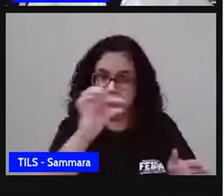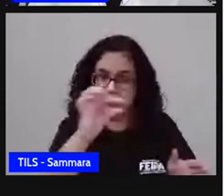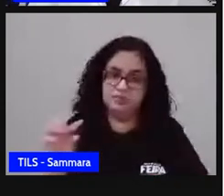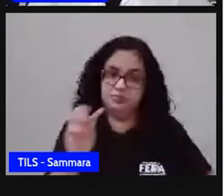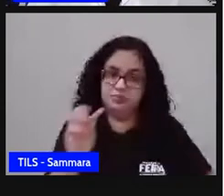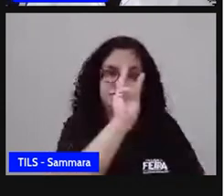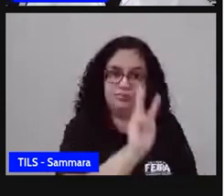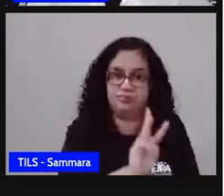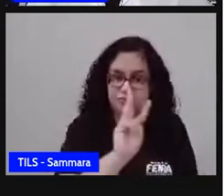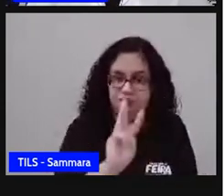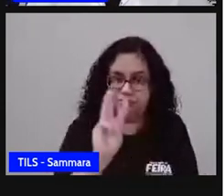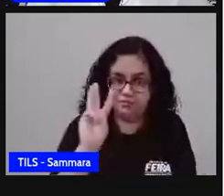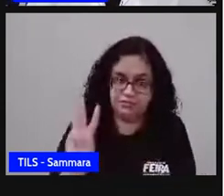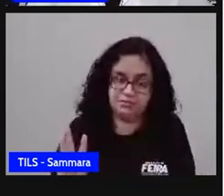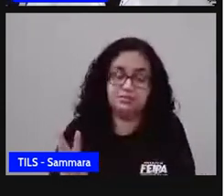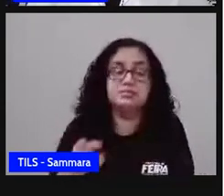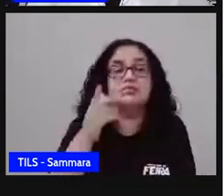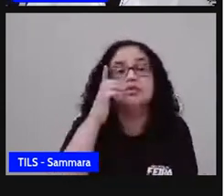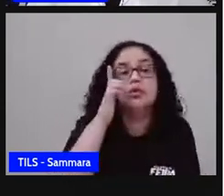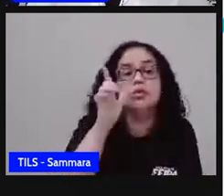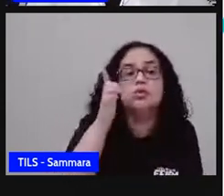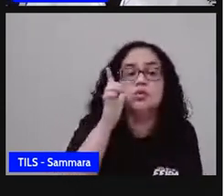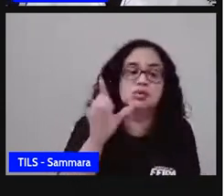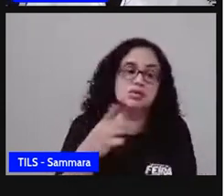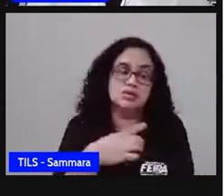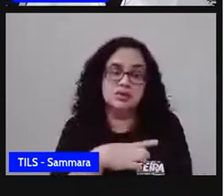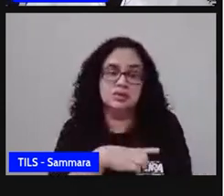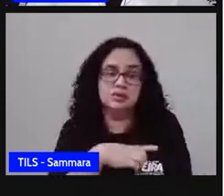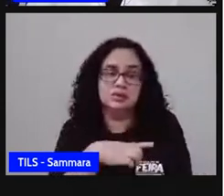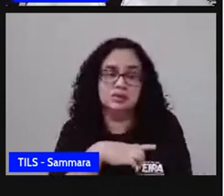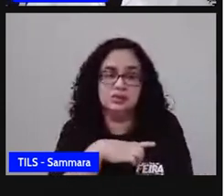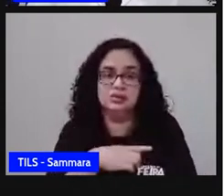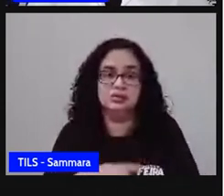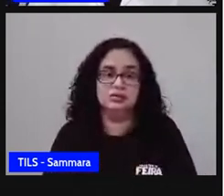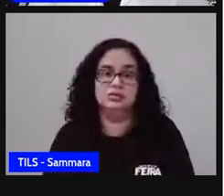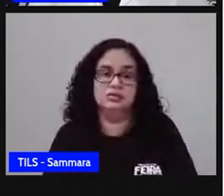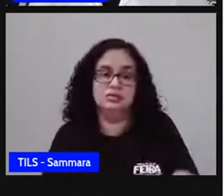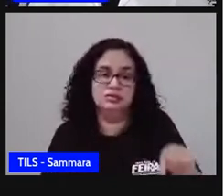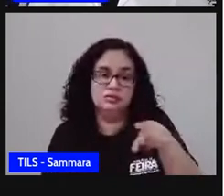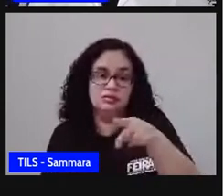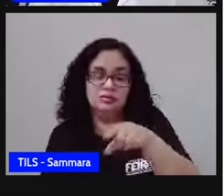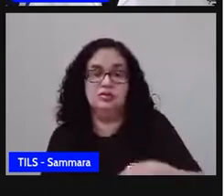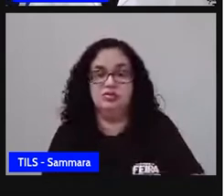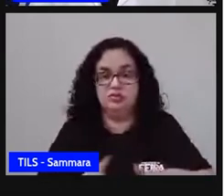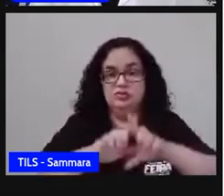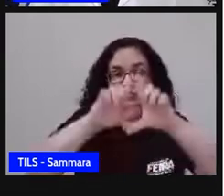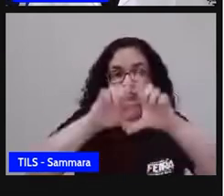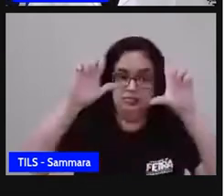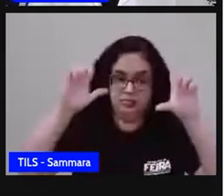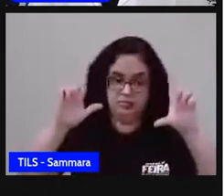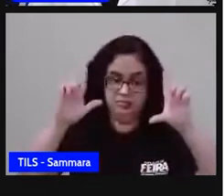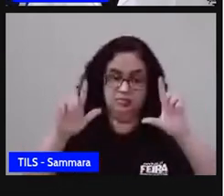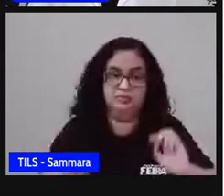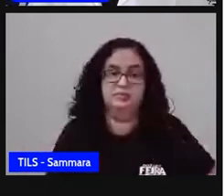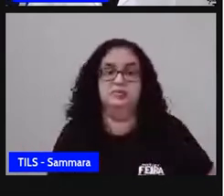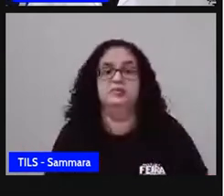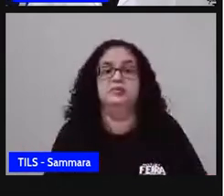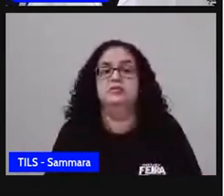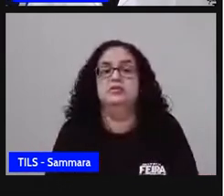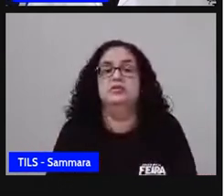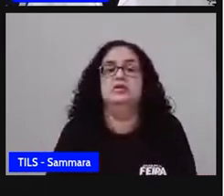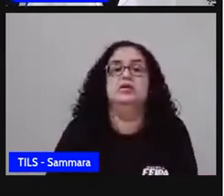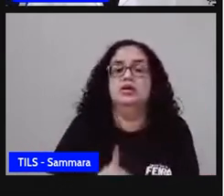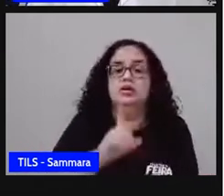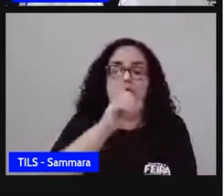site, você consegue ter acesso a essa tela aqui, ó. Tá bom? Com os